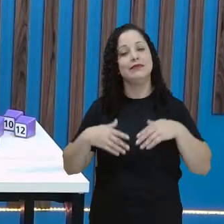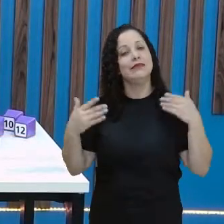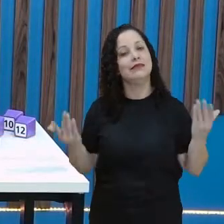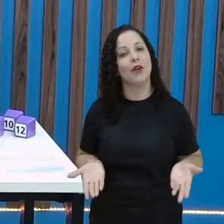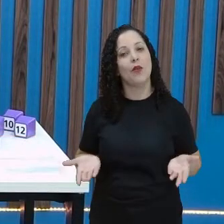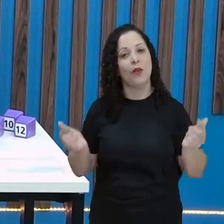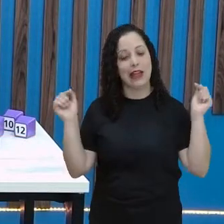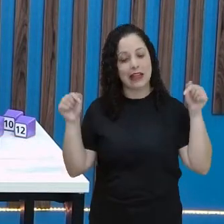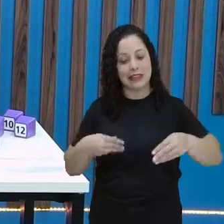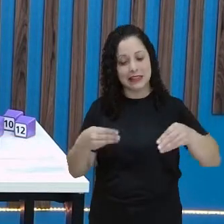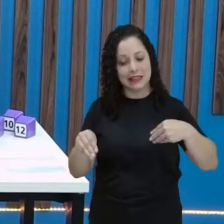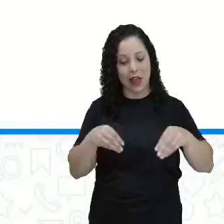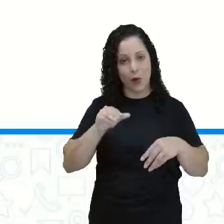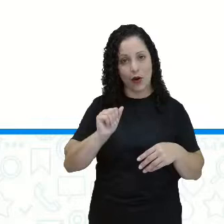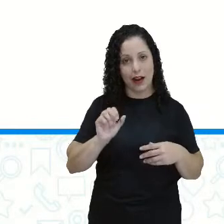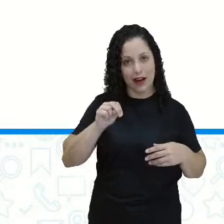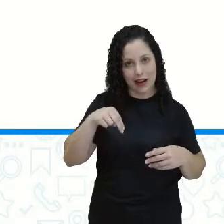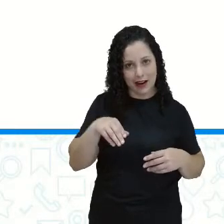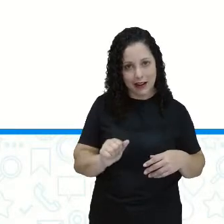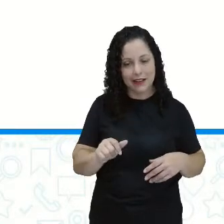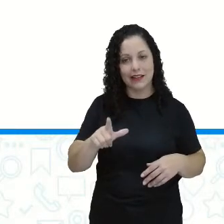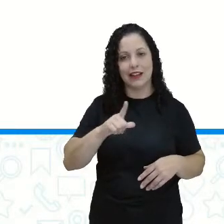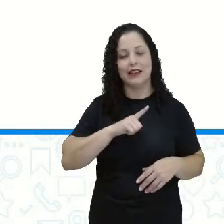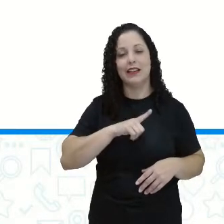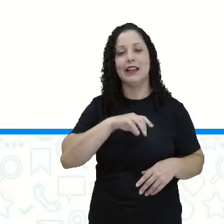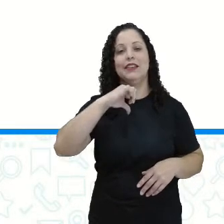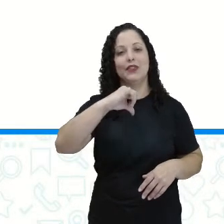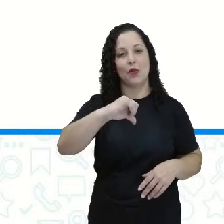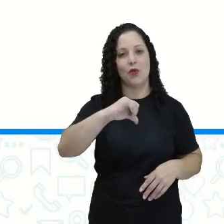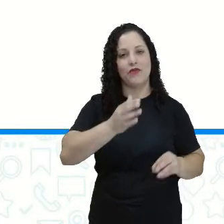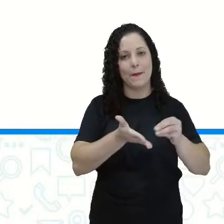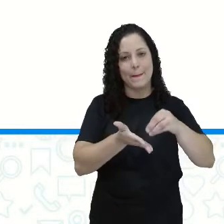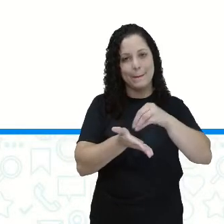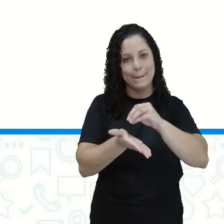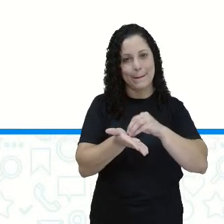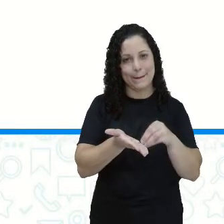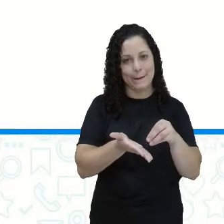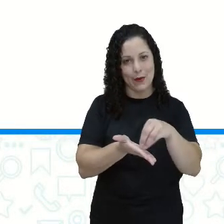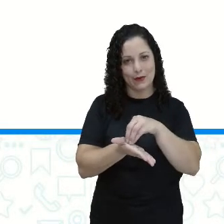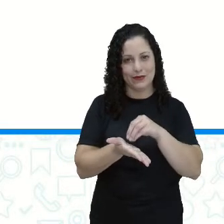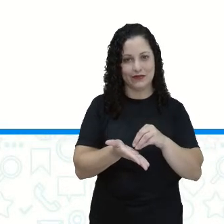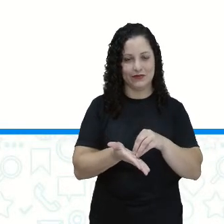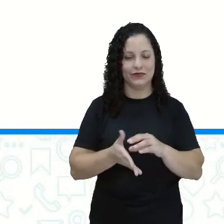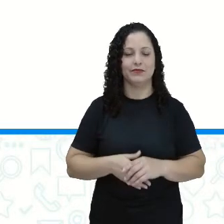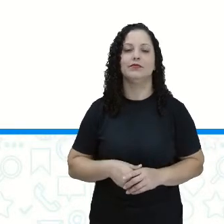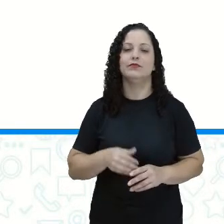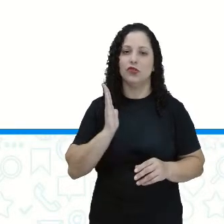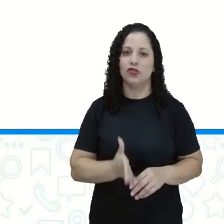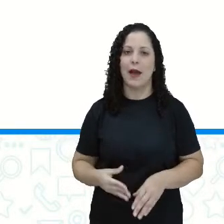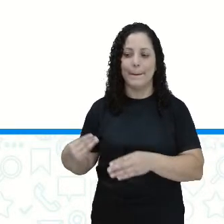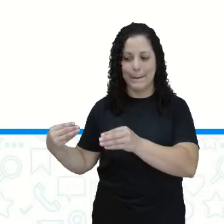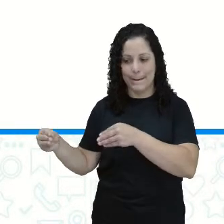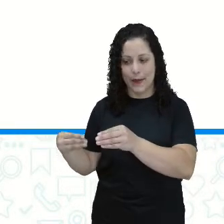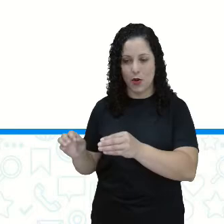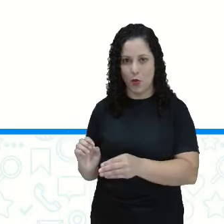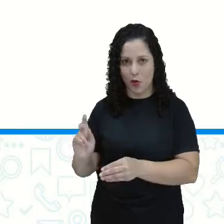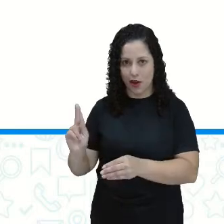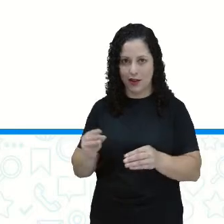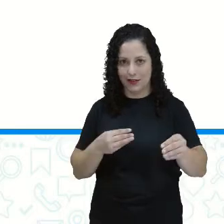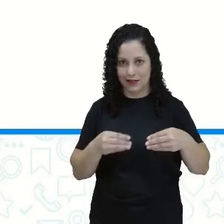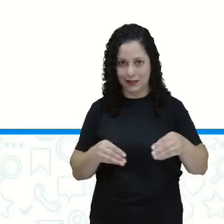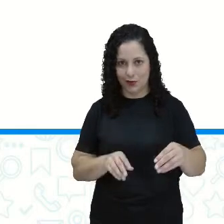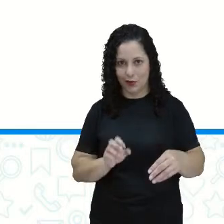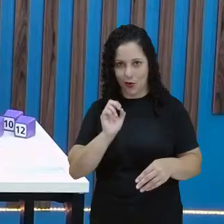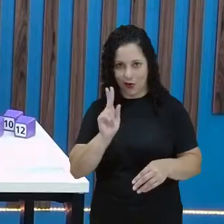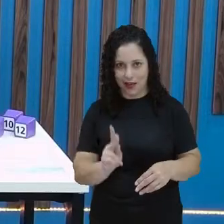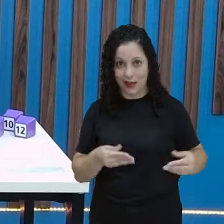saco de Ana tem um total de quantas bolinhas? De nove bolinhas. Então, a gente já descobriu o primeiro e o segundo saquinho. Vamos